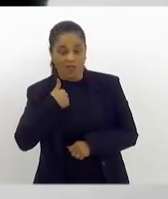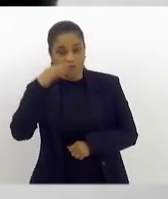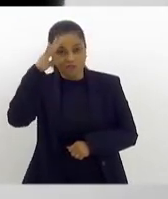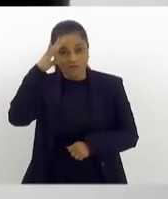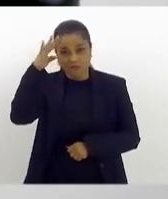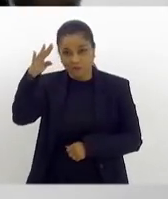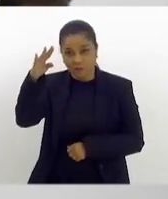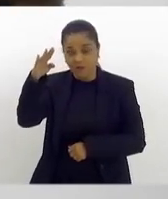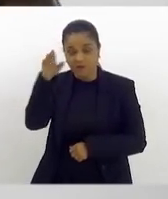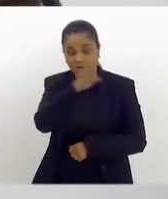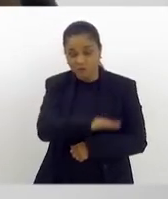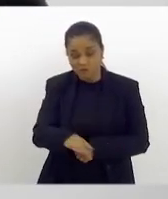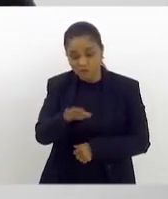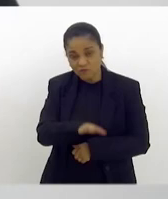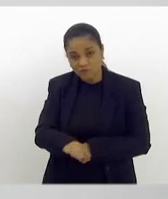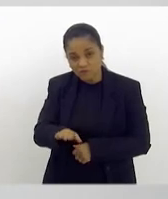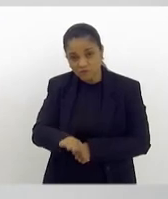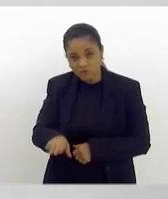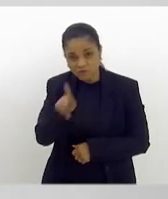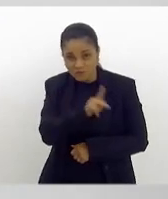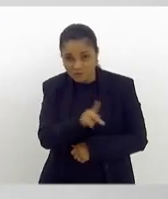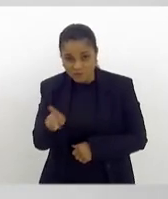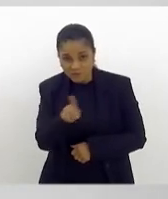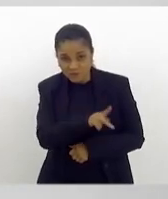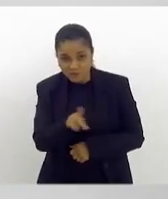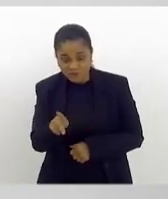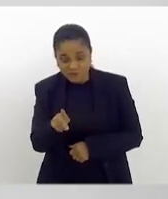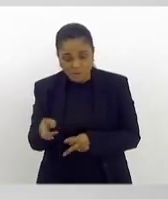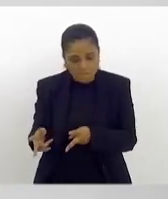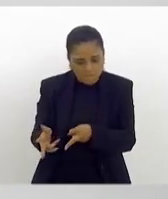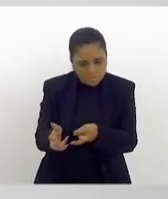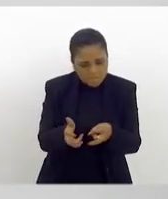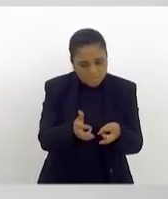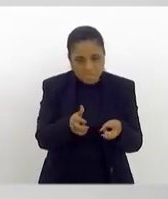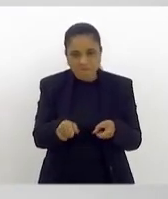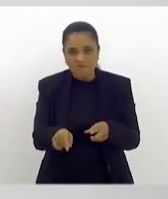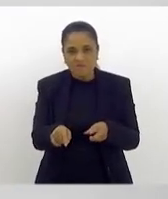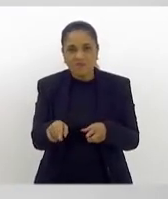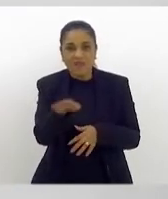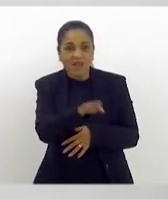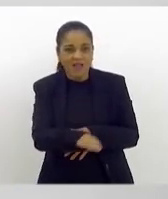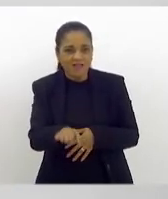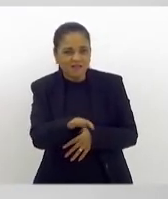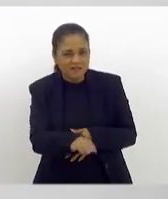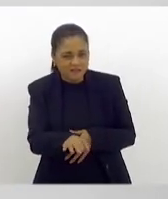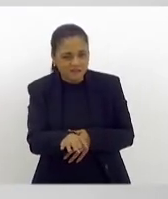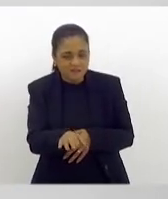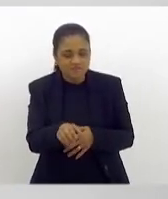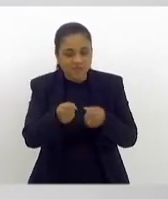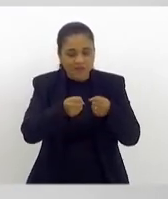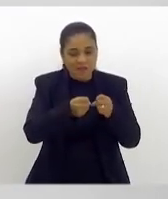professor infantil, que descobre que essa criança tem sinais